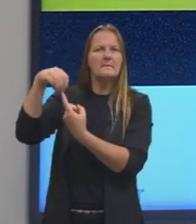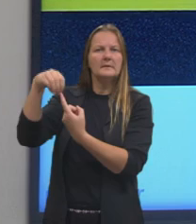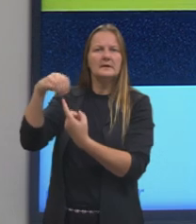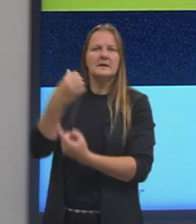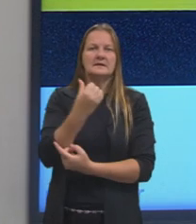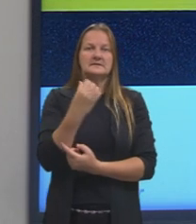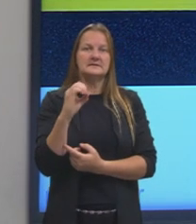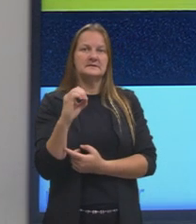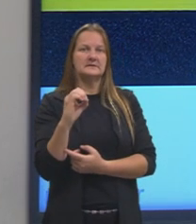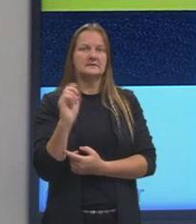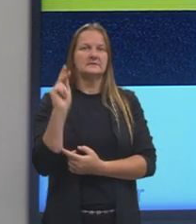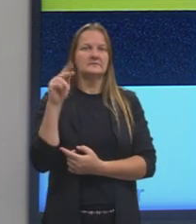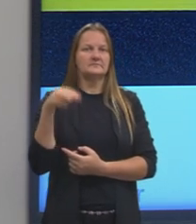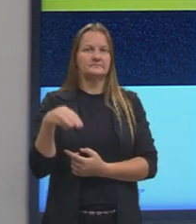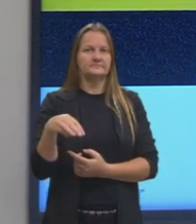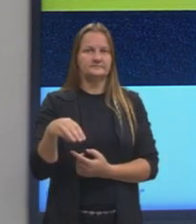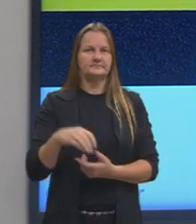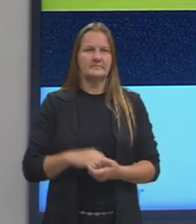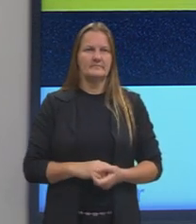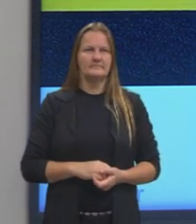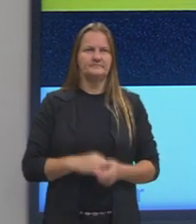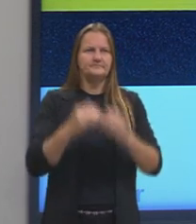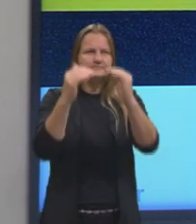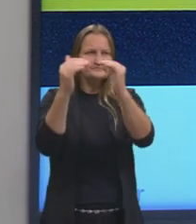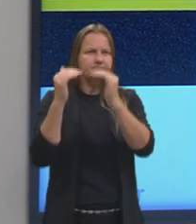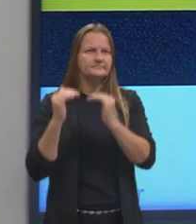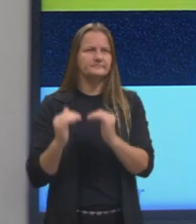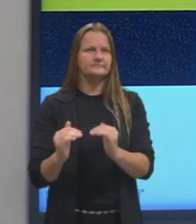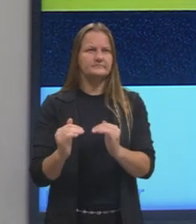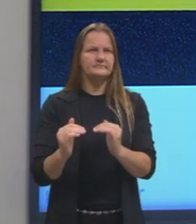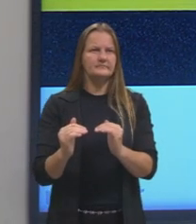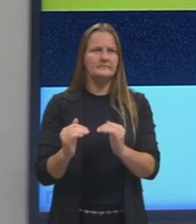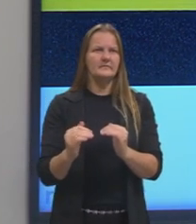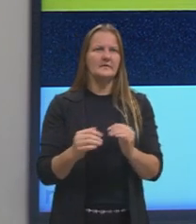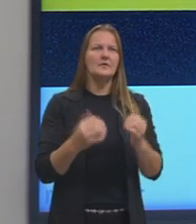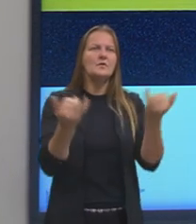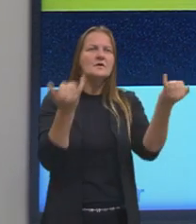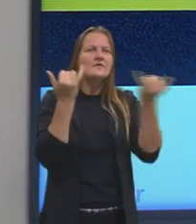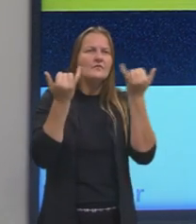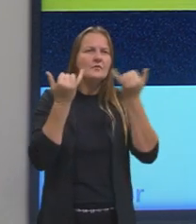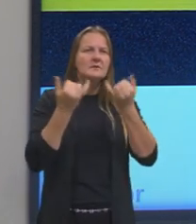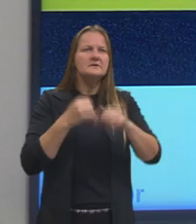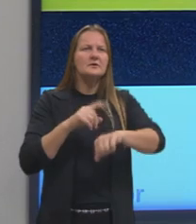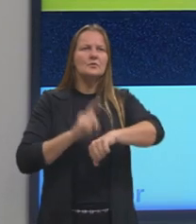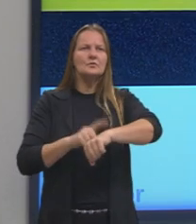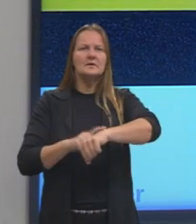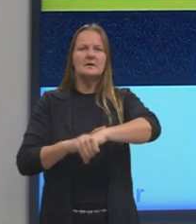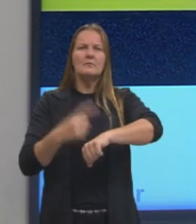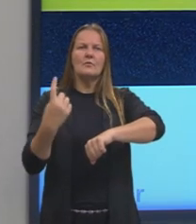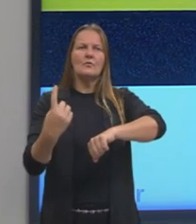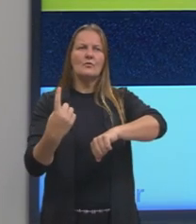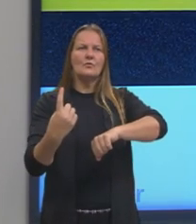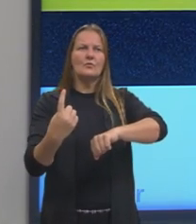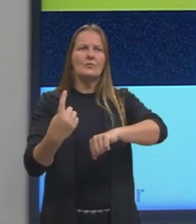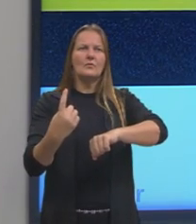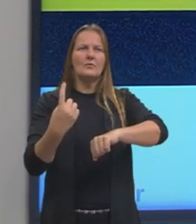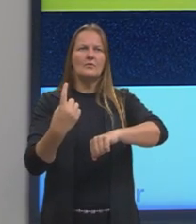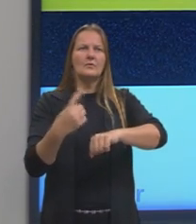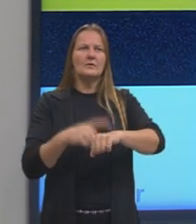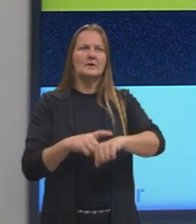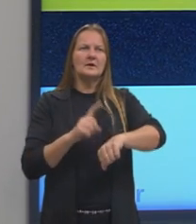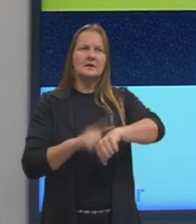quilômetros. Aqui embaixo a gente tem outra informação. Tempo 1, 1 hora. Quer dizer que ele saiu desse